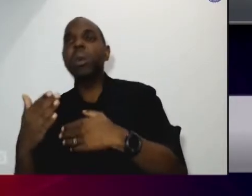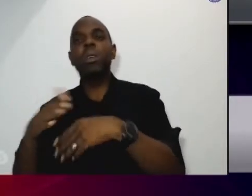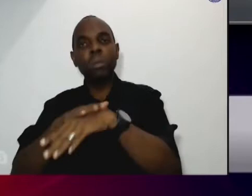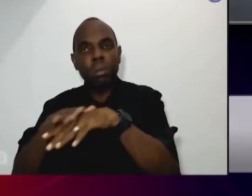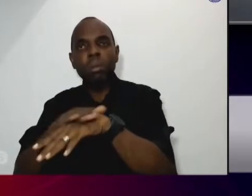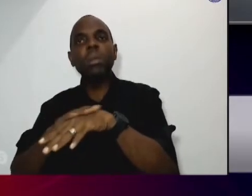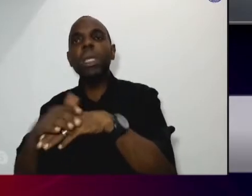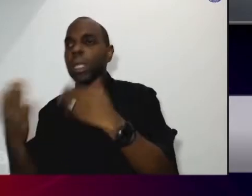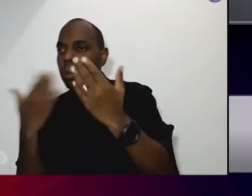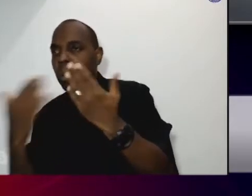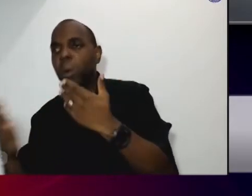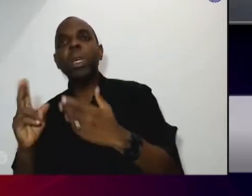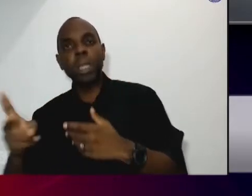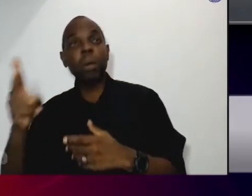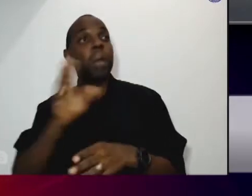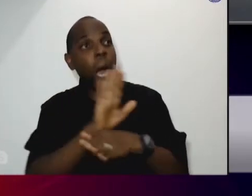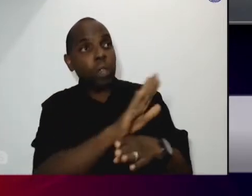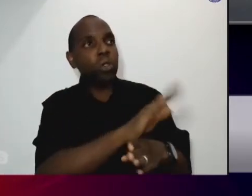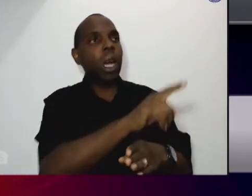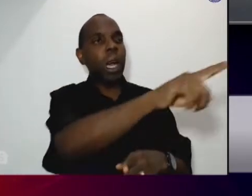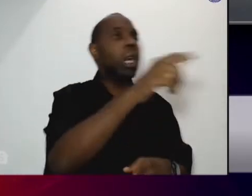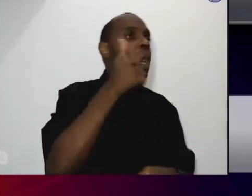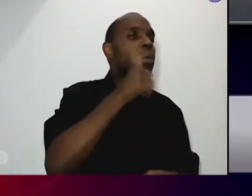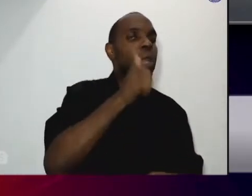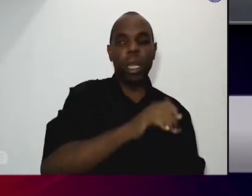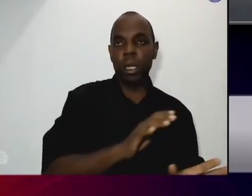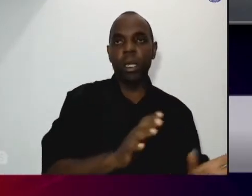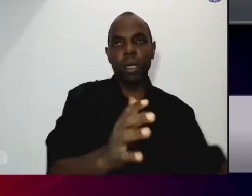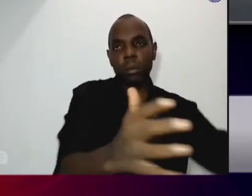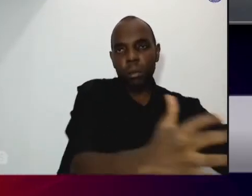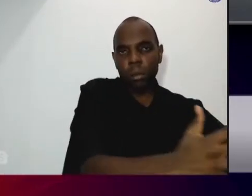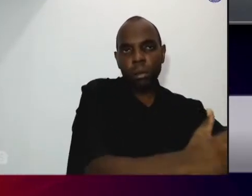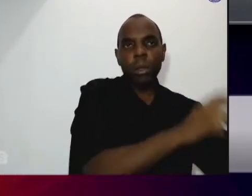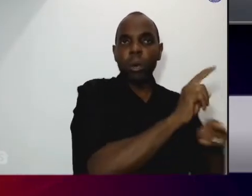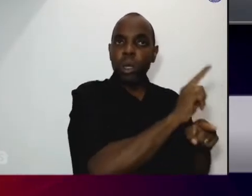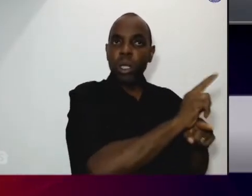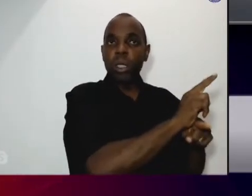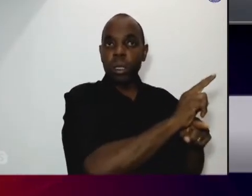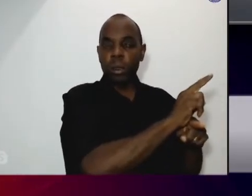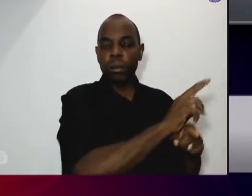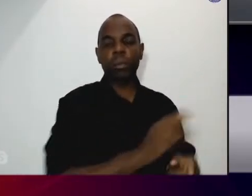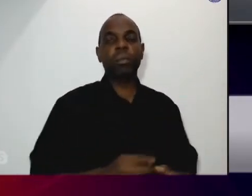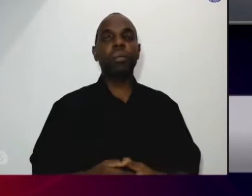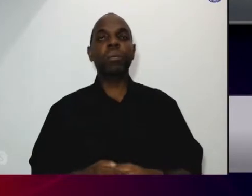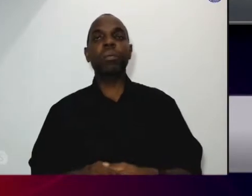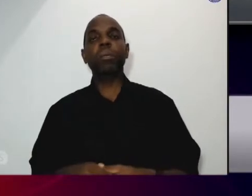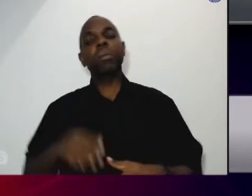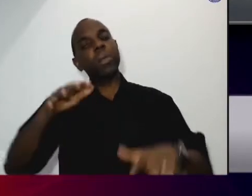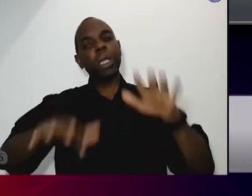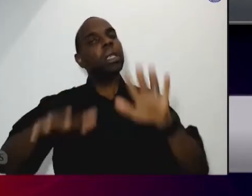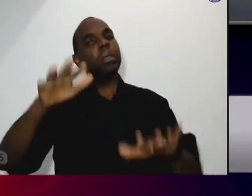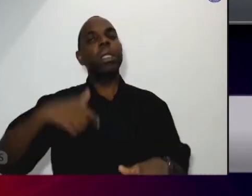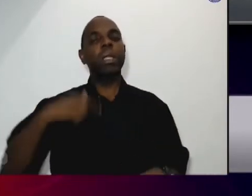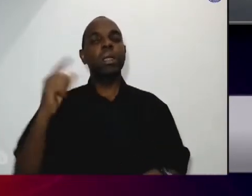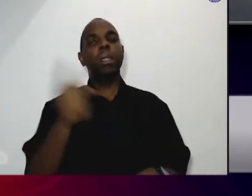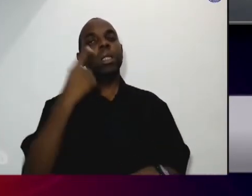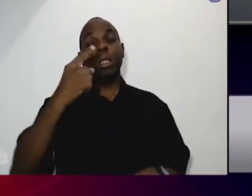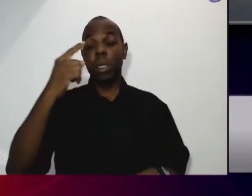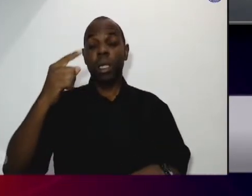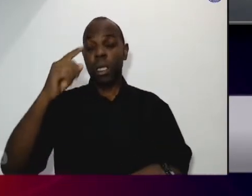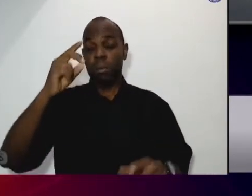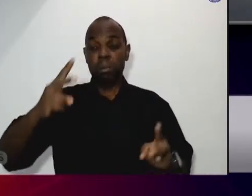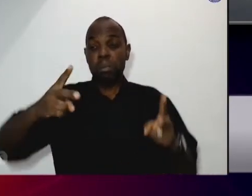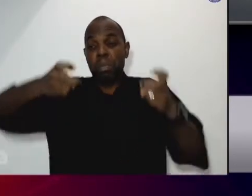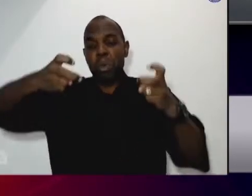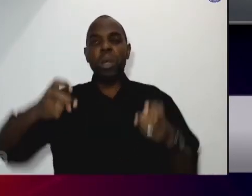que muitas muitas vezes o a gente percebe na fala delas é que elas não tem o